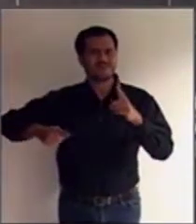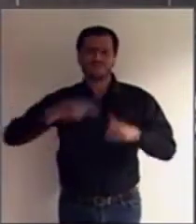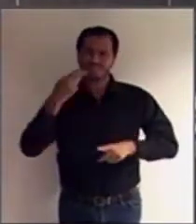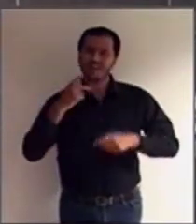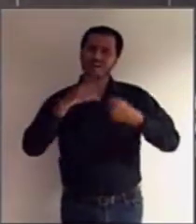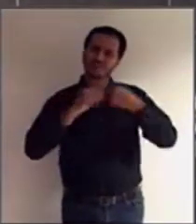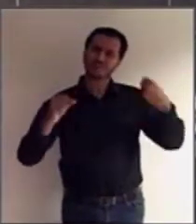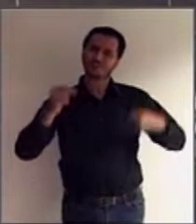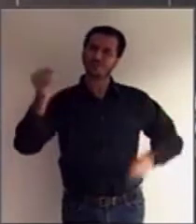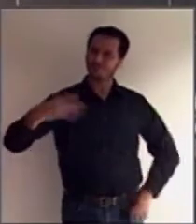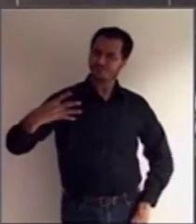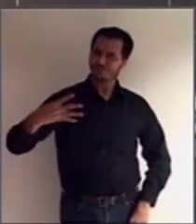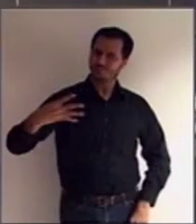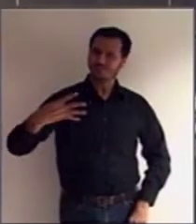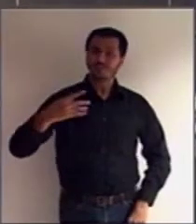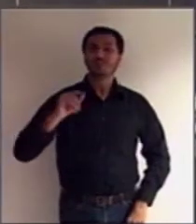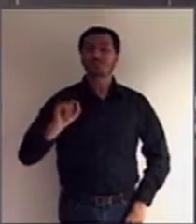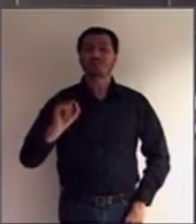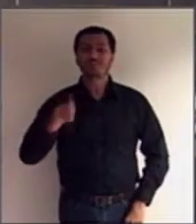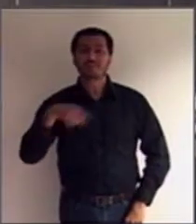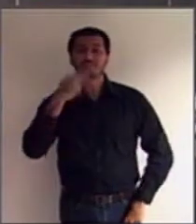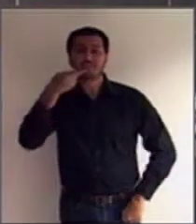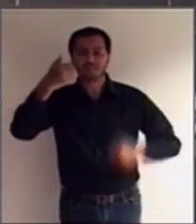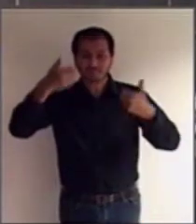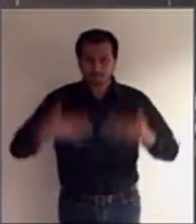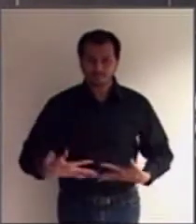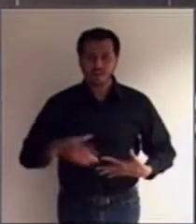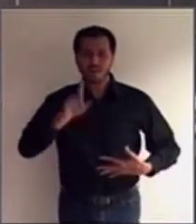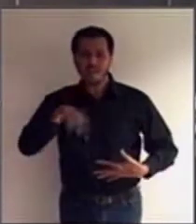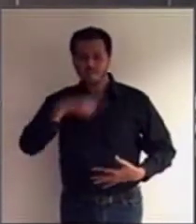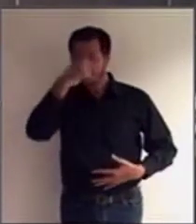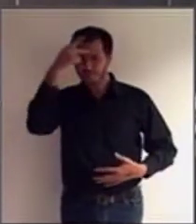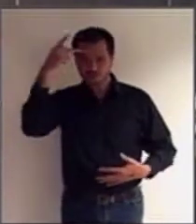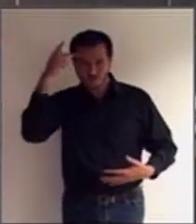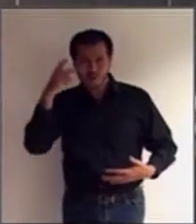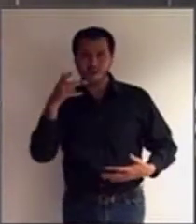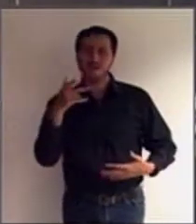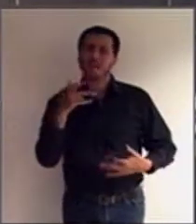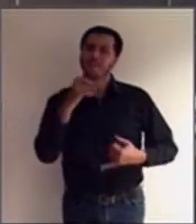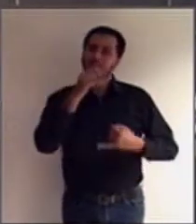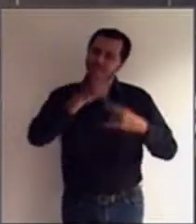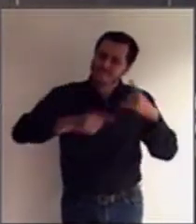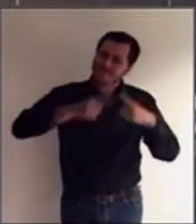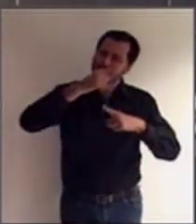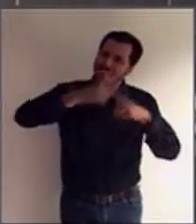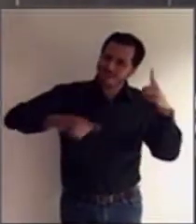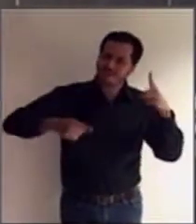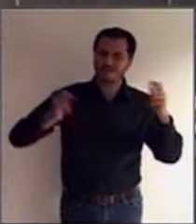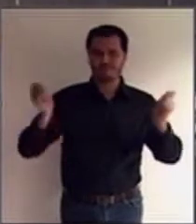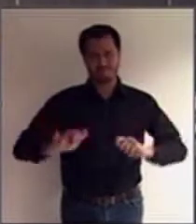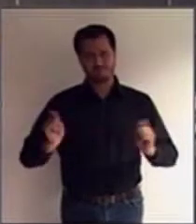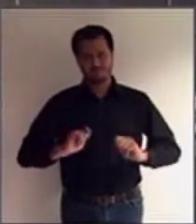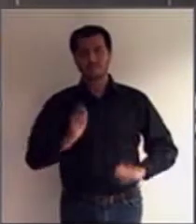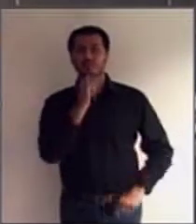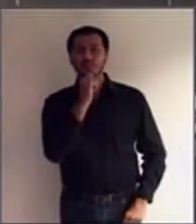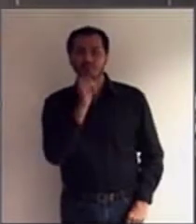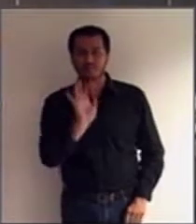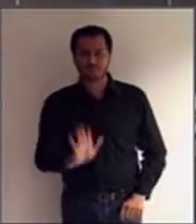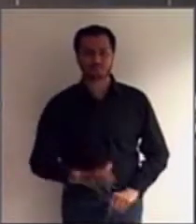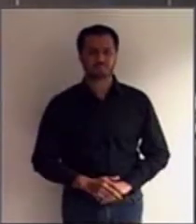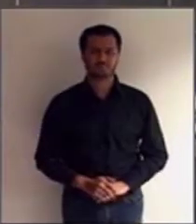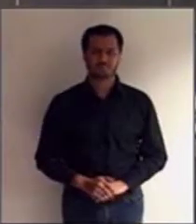4º, onde ele trata das pessoas relativamente incapazes. Exemplo de um relativamente incapaz é